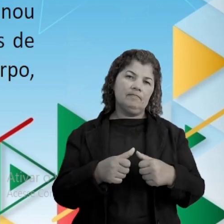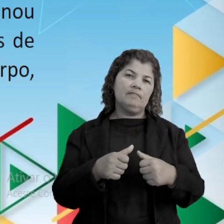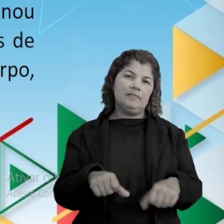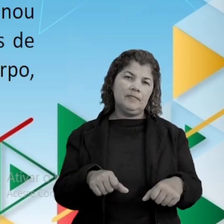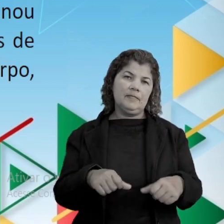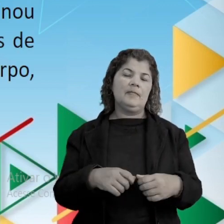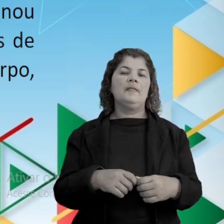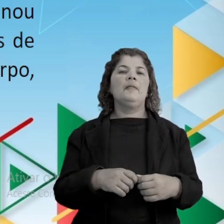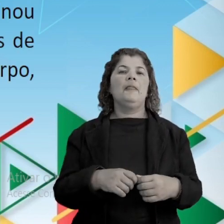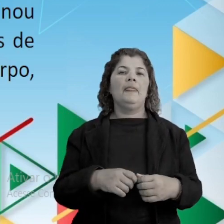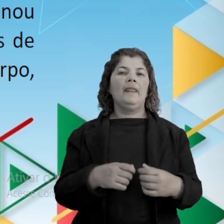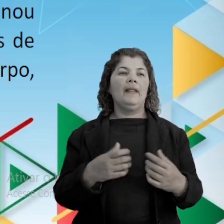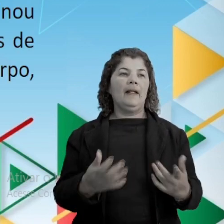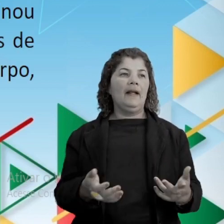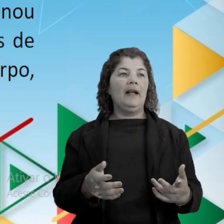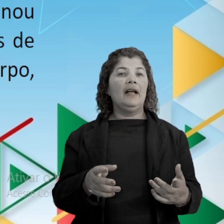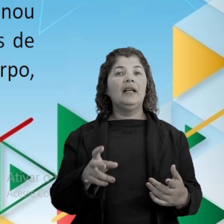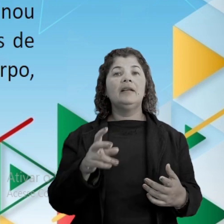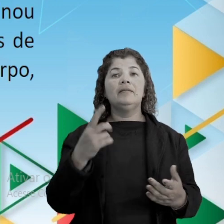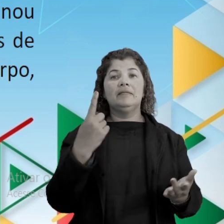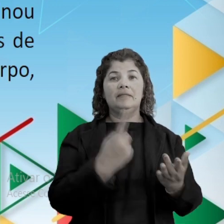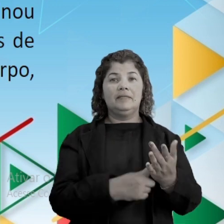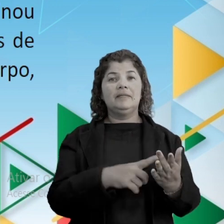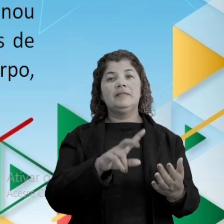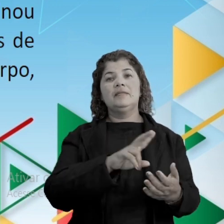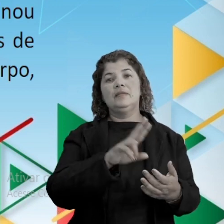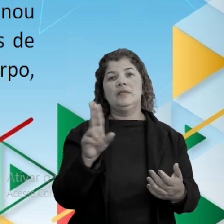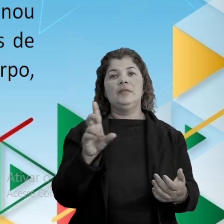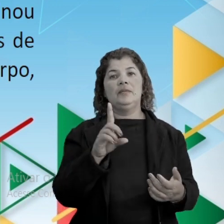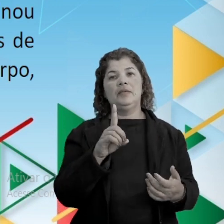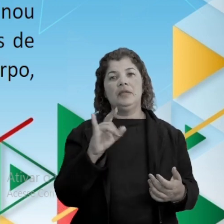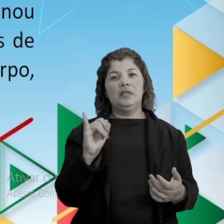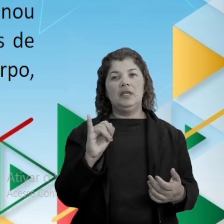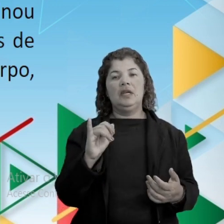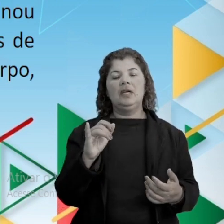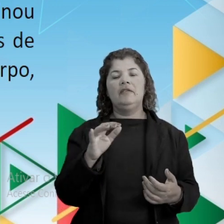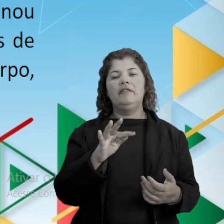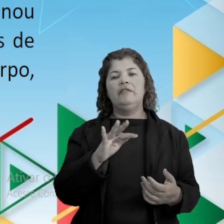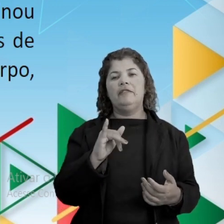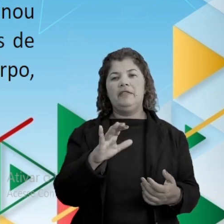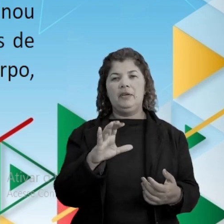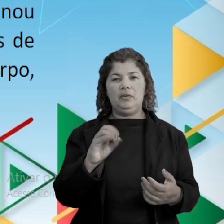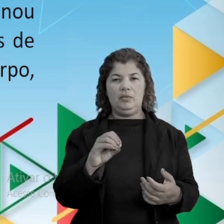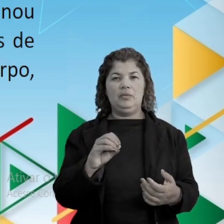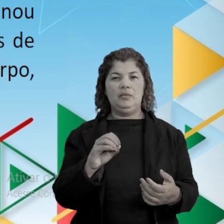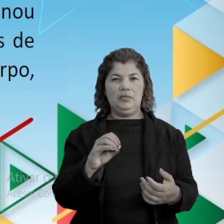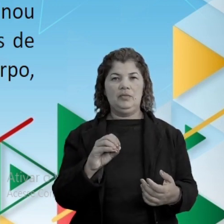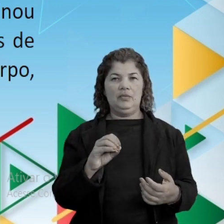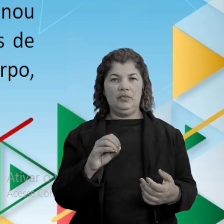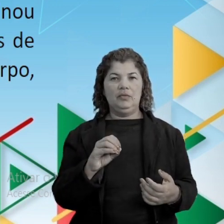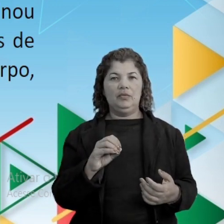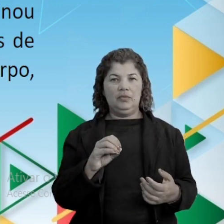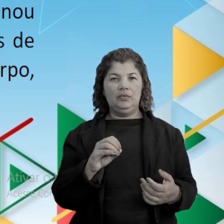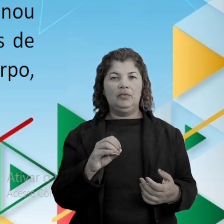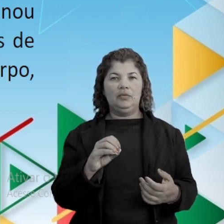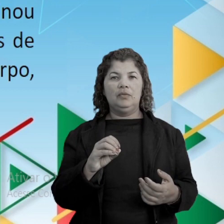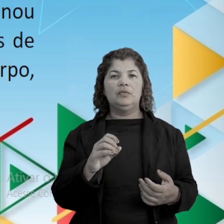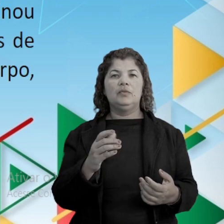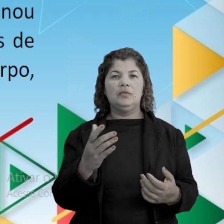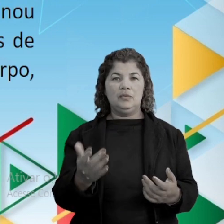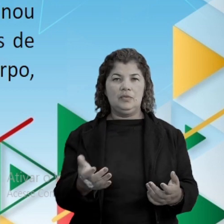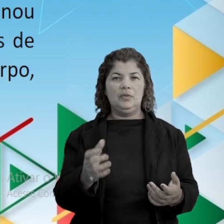esse episódio ficou conhecido como o dia do Fico. 8 mil